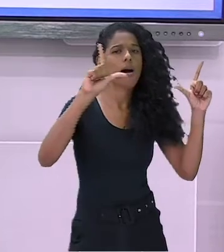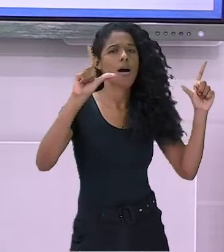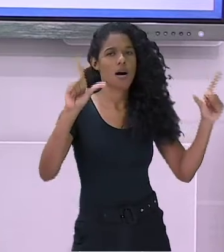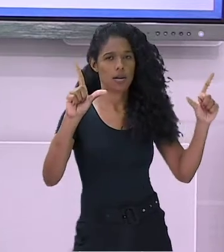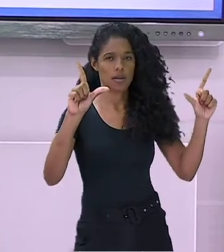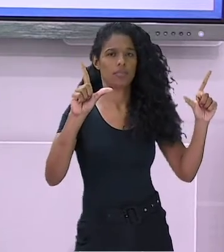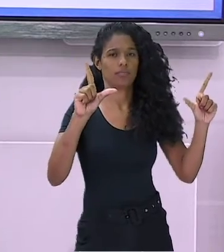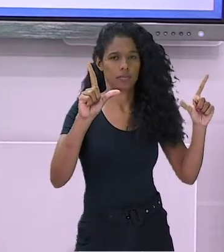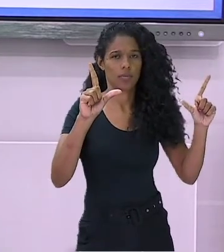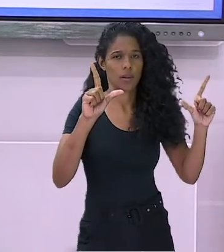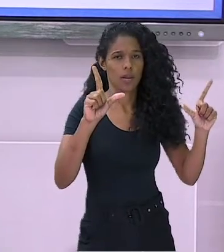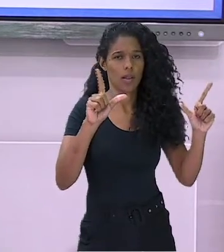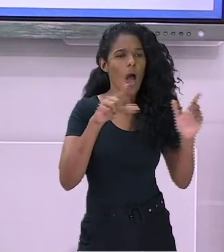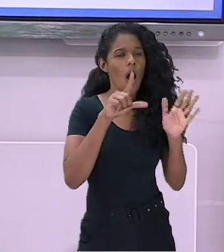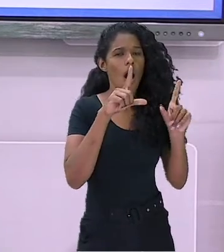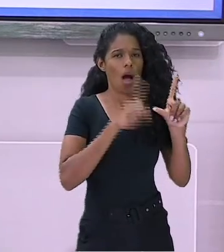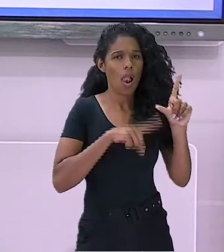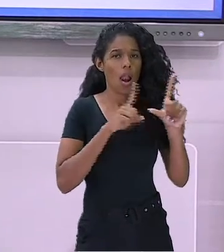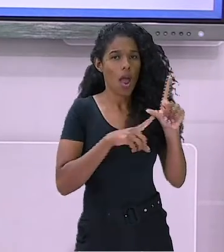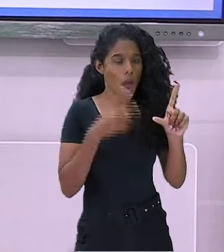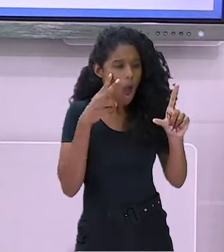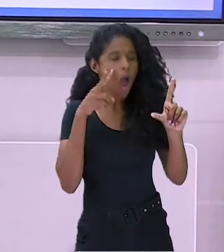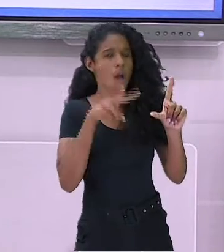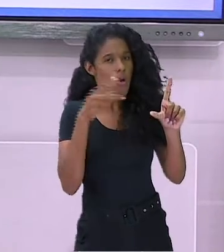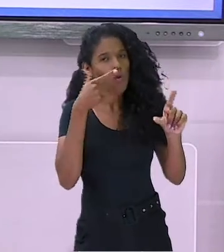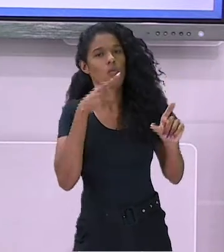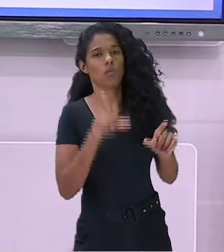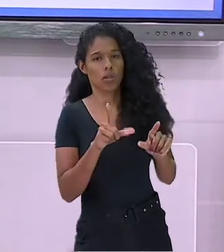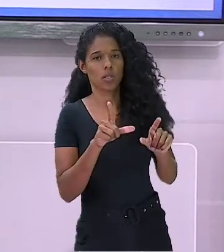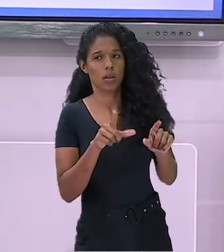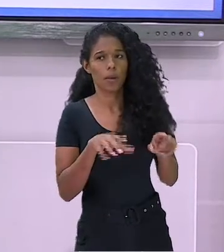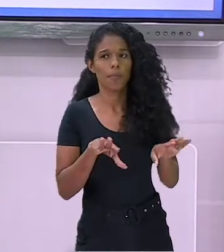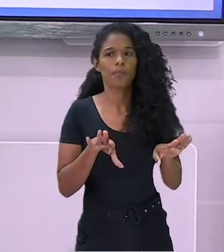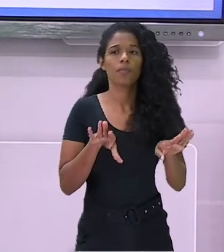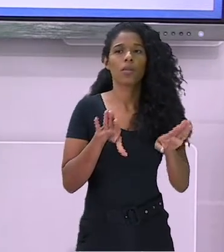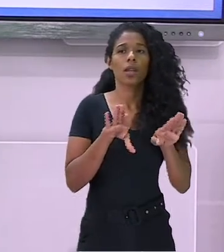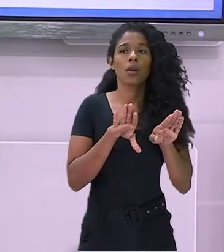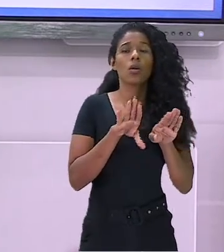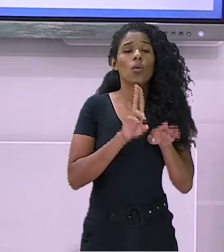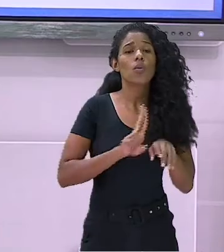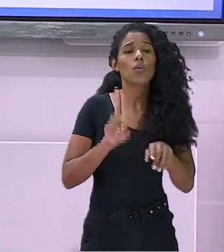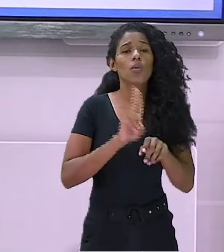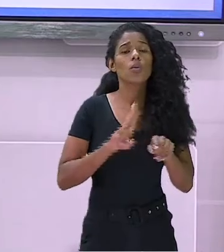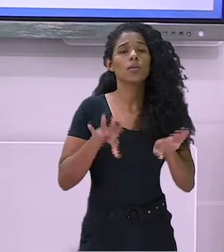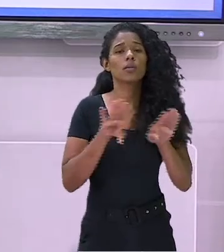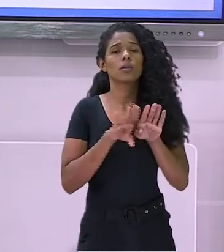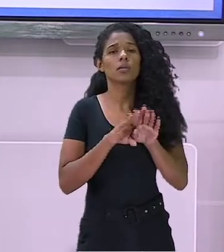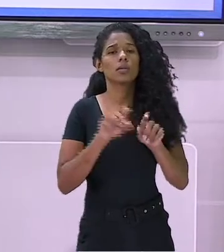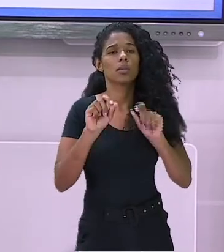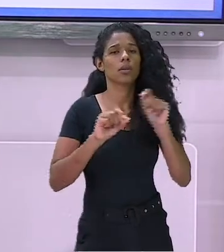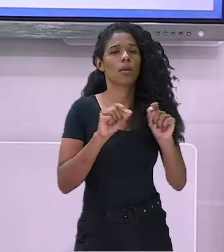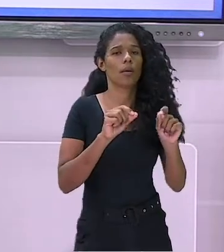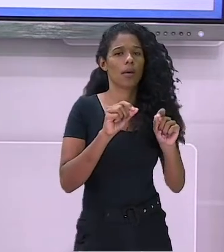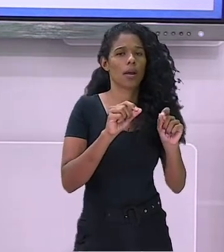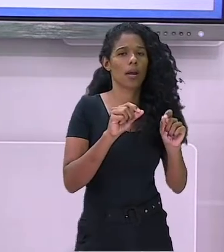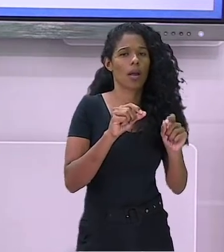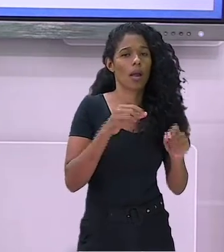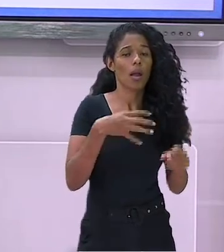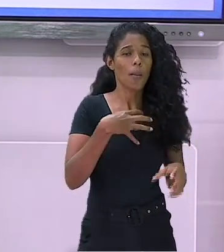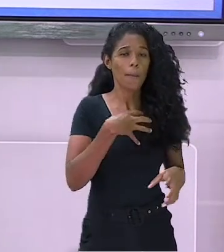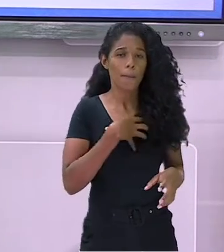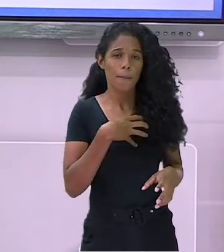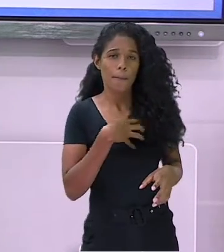grandes e bastante contraste. Use um molde vazado para ajudar a direcionar a leitura,